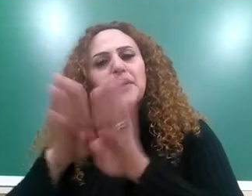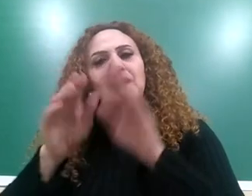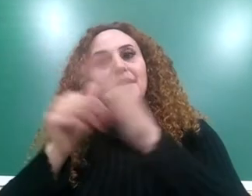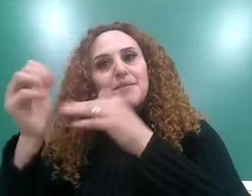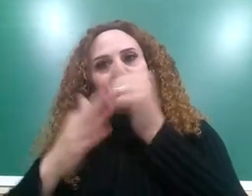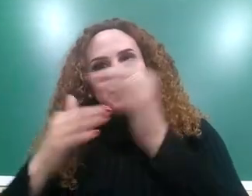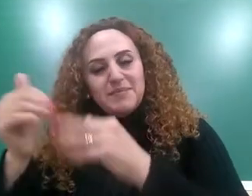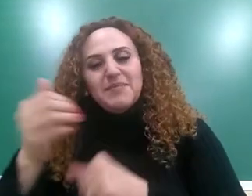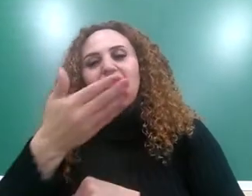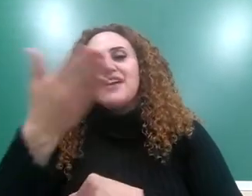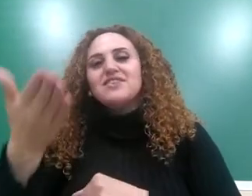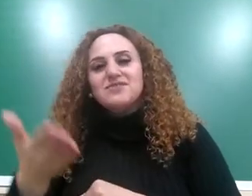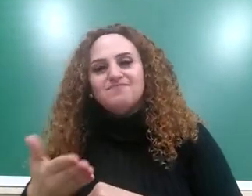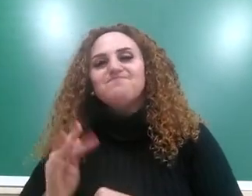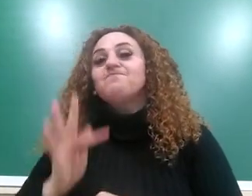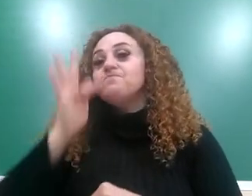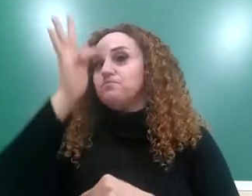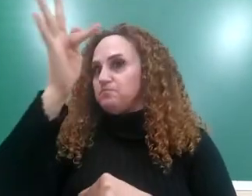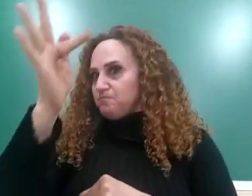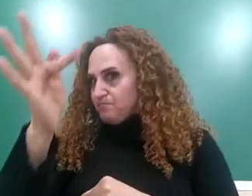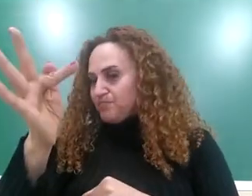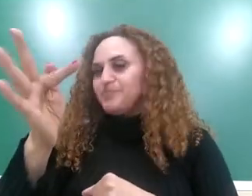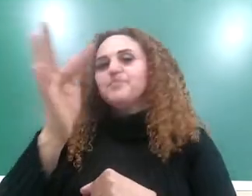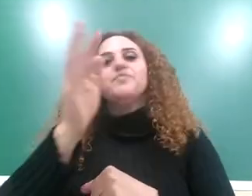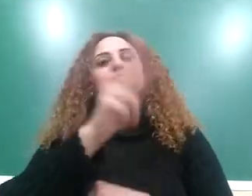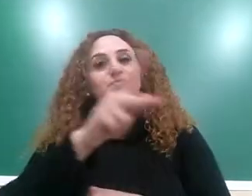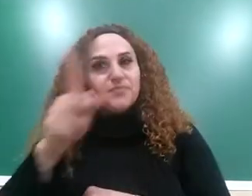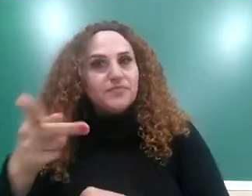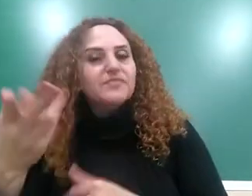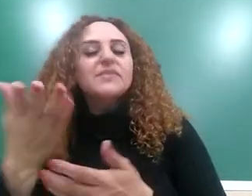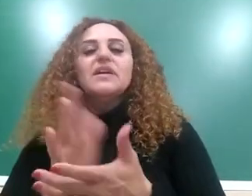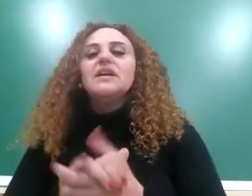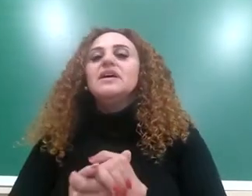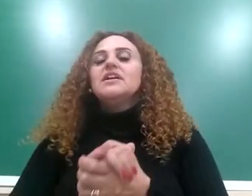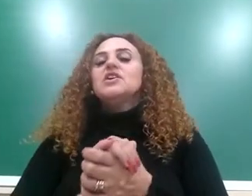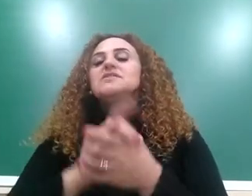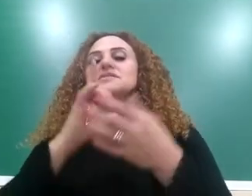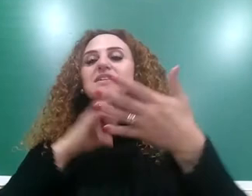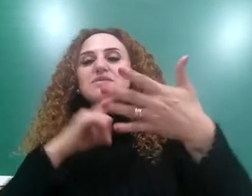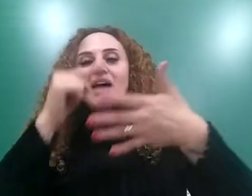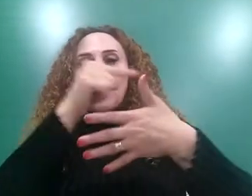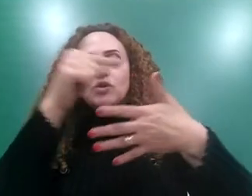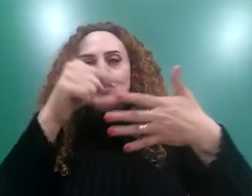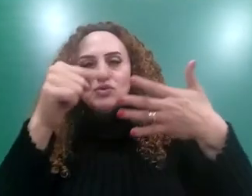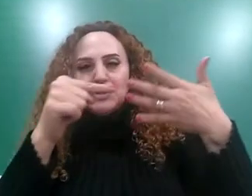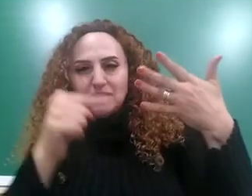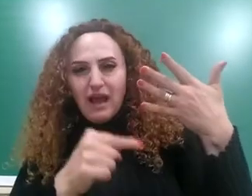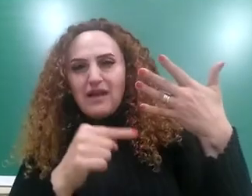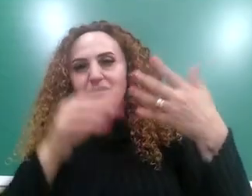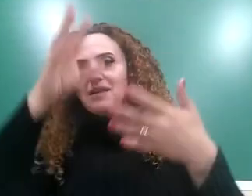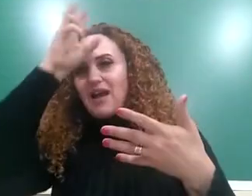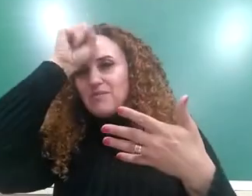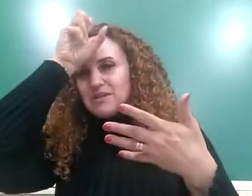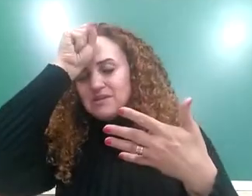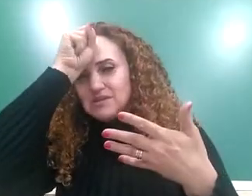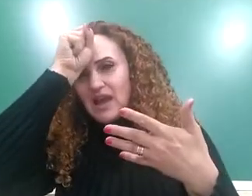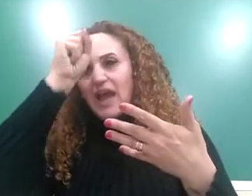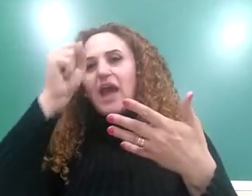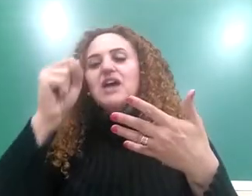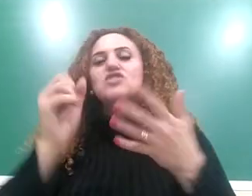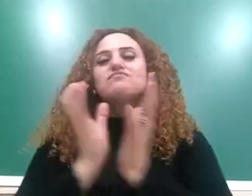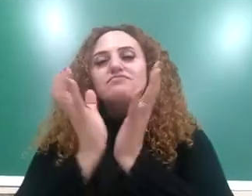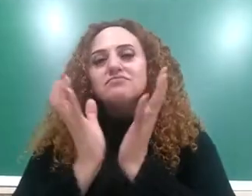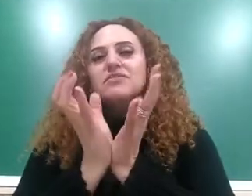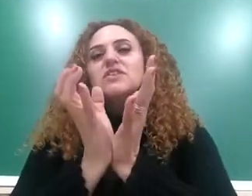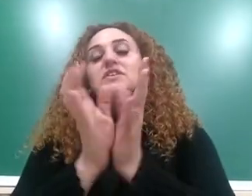educadores. Ao final das unidades de autoestudo nós temos as unidades de aprendizagem colaborativa e aprendizagem baseada em